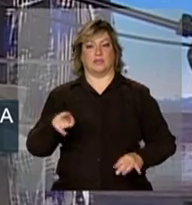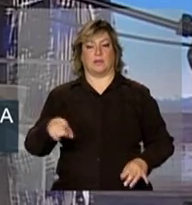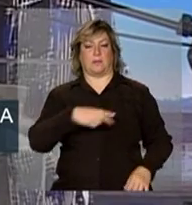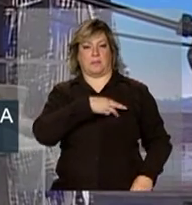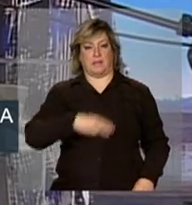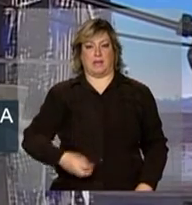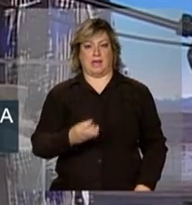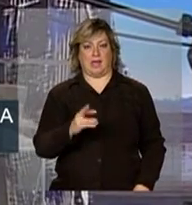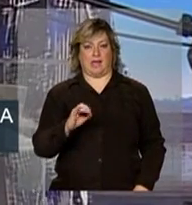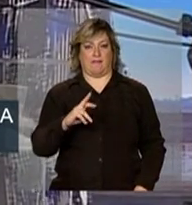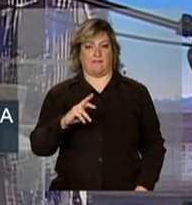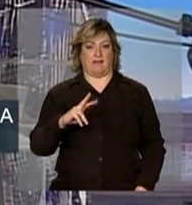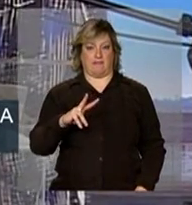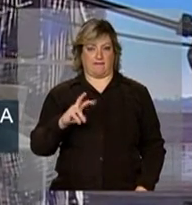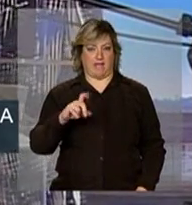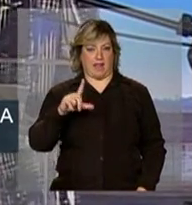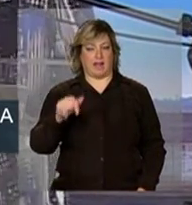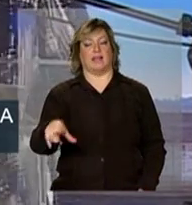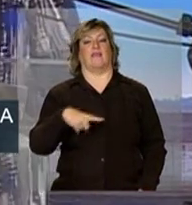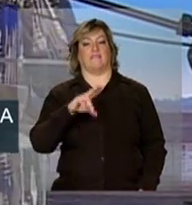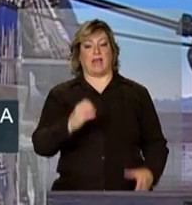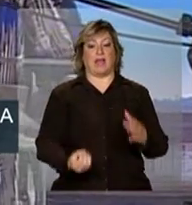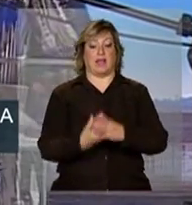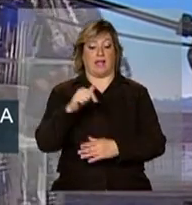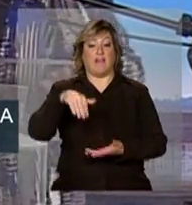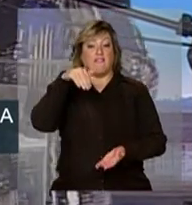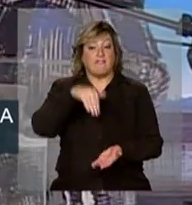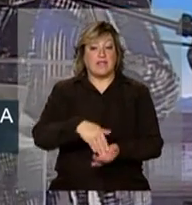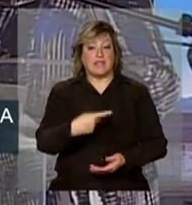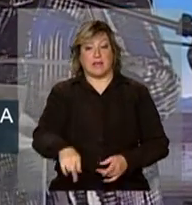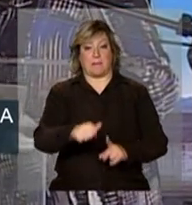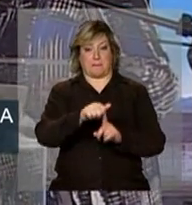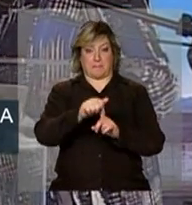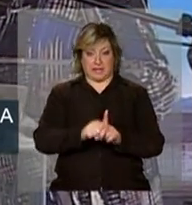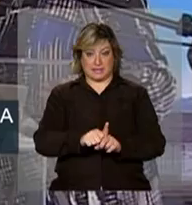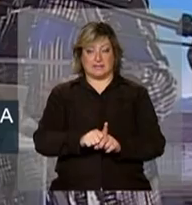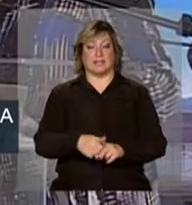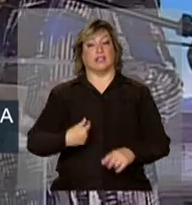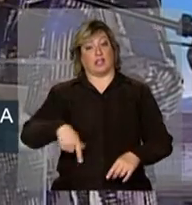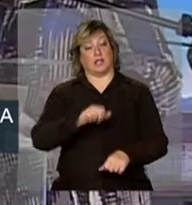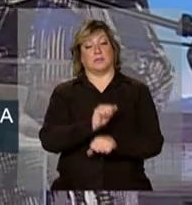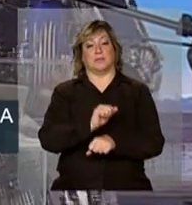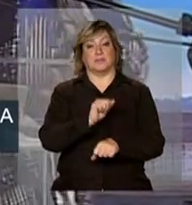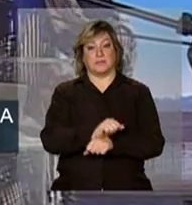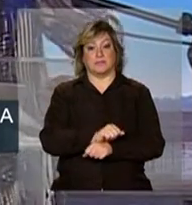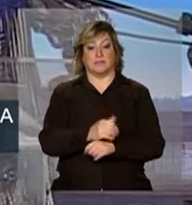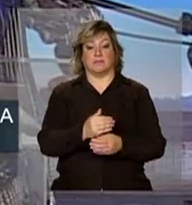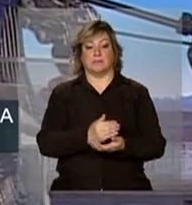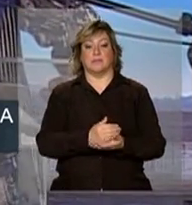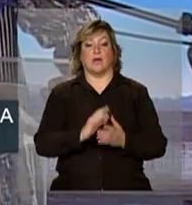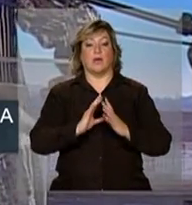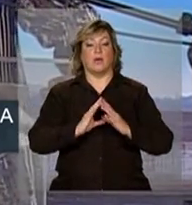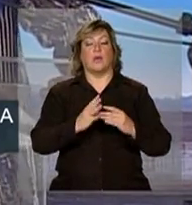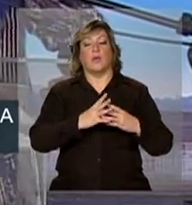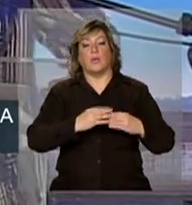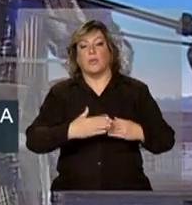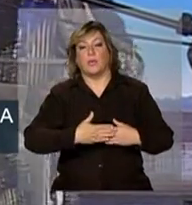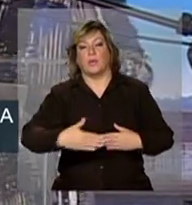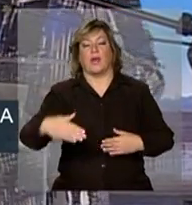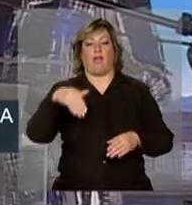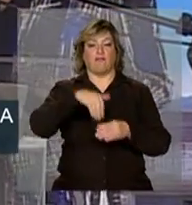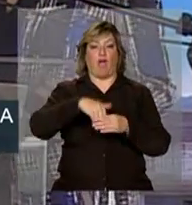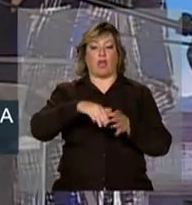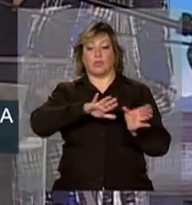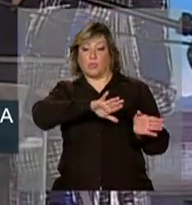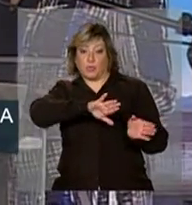Crivella irá lançar no final deste mês, nós estamos esperando, não é Crivella, passar as eleições para